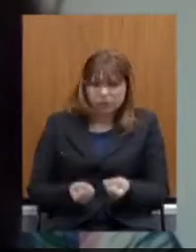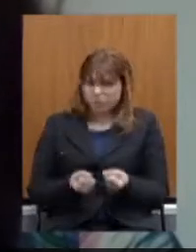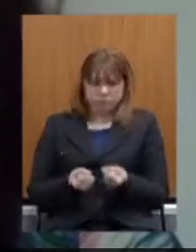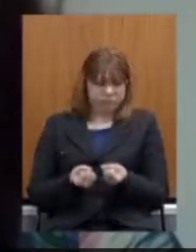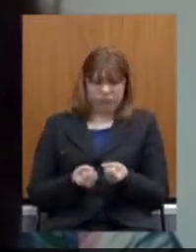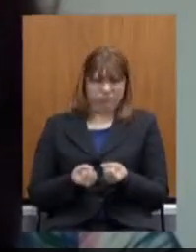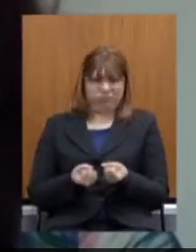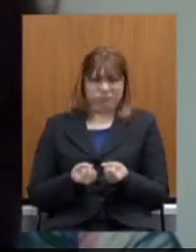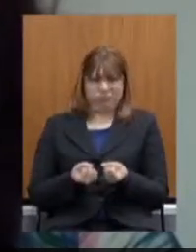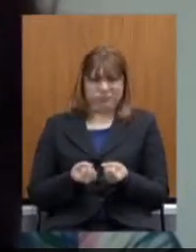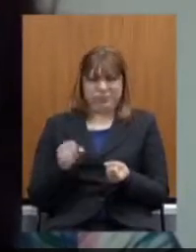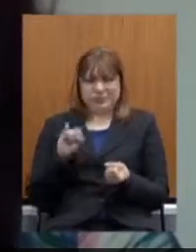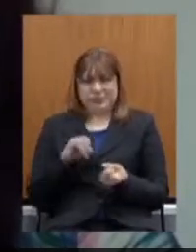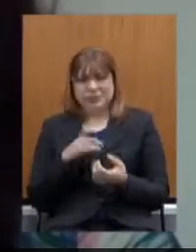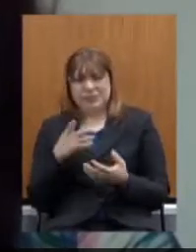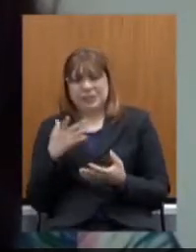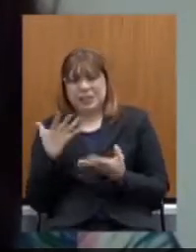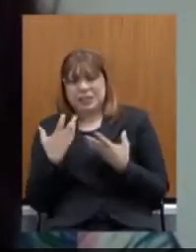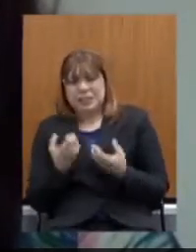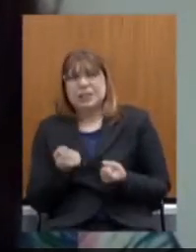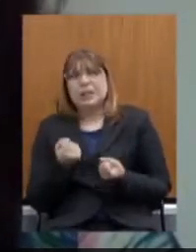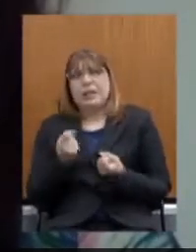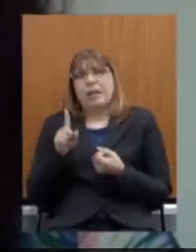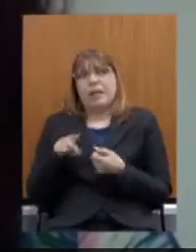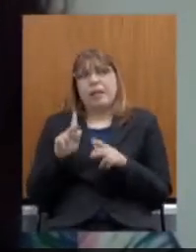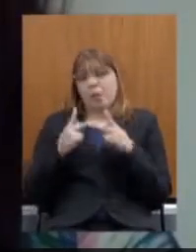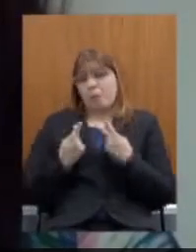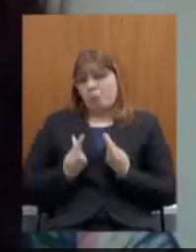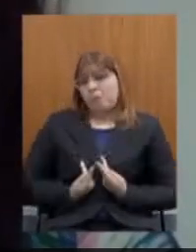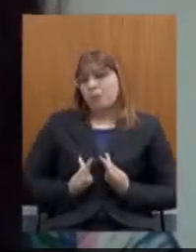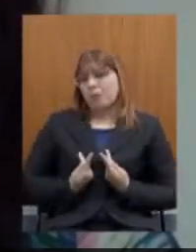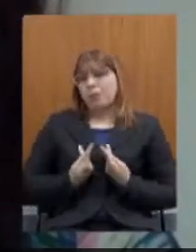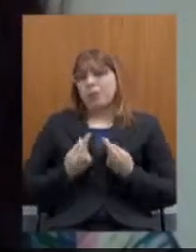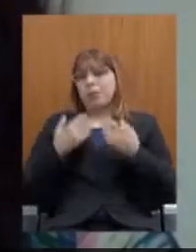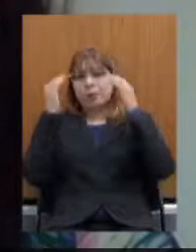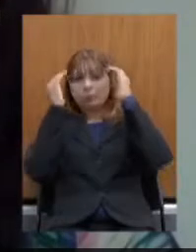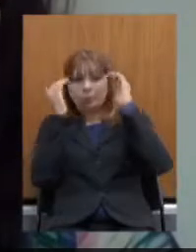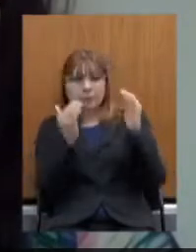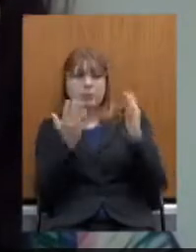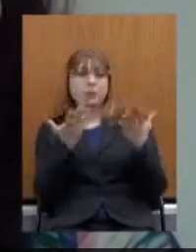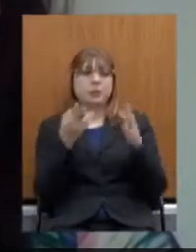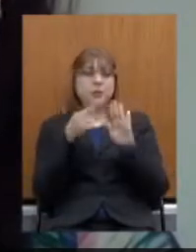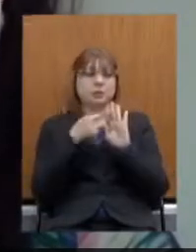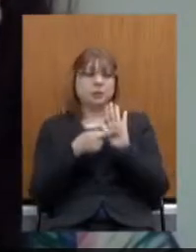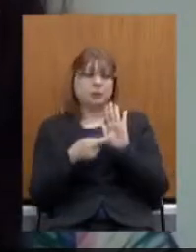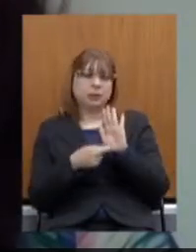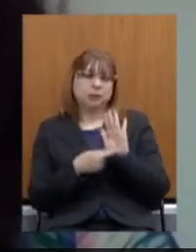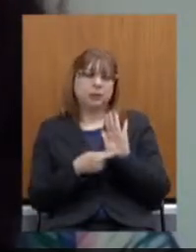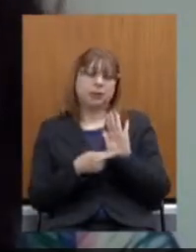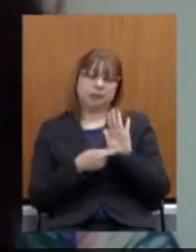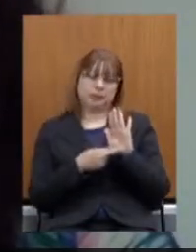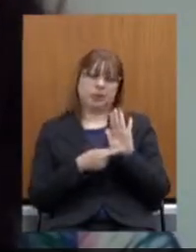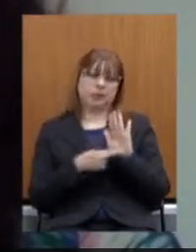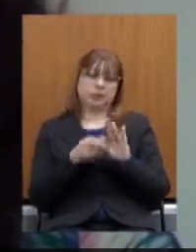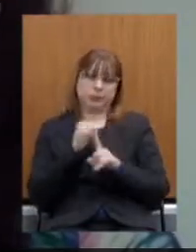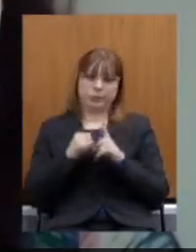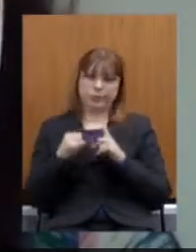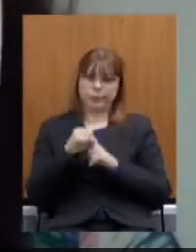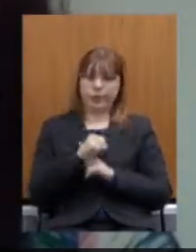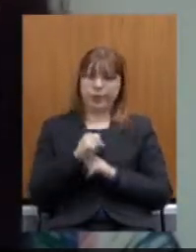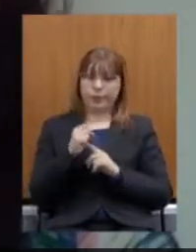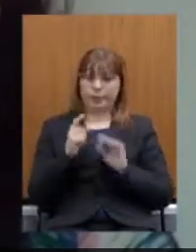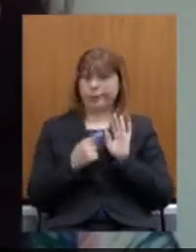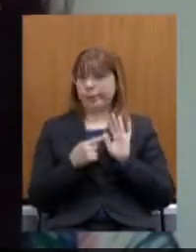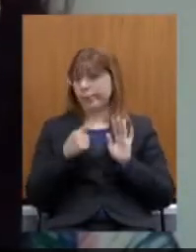esse fundamento de humanidade às regras do nosso convívio social, como é o caso da reforma, porque a